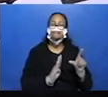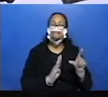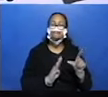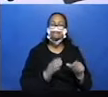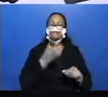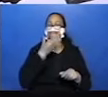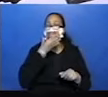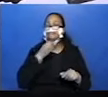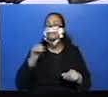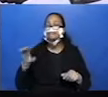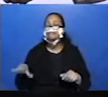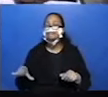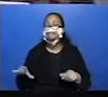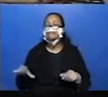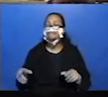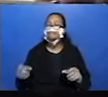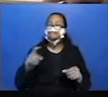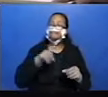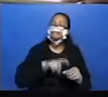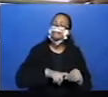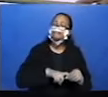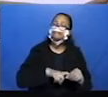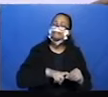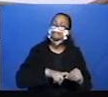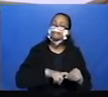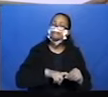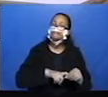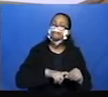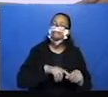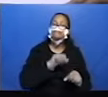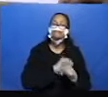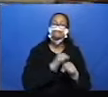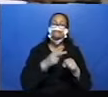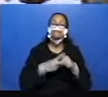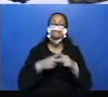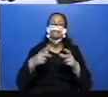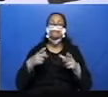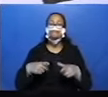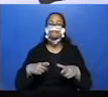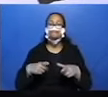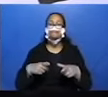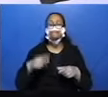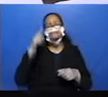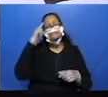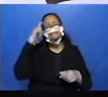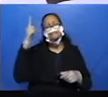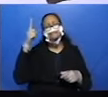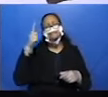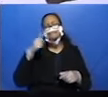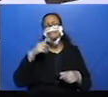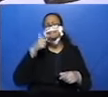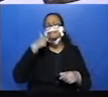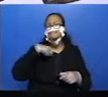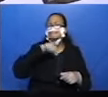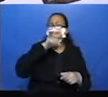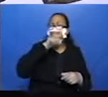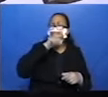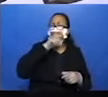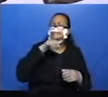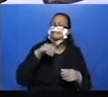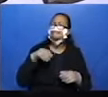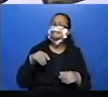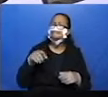menino, volte um advérbio de lugar. Pensa quando a sua mãe está chamando sua atenção. O que a sua mãe vai falar?